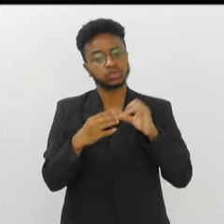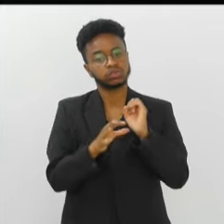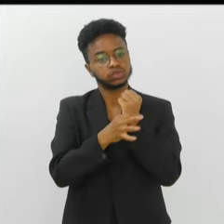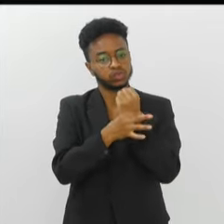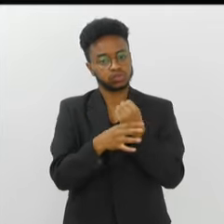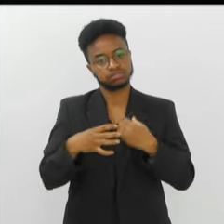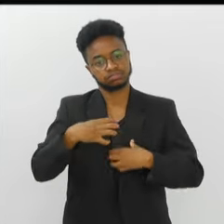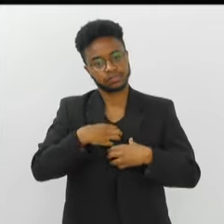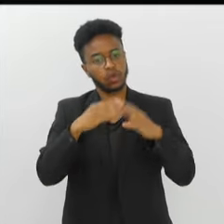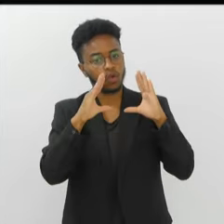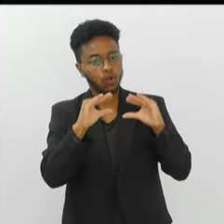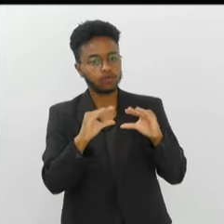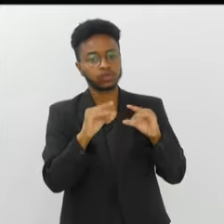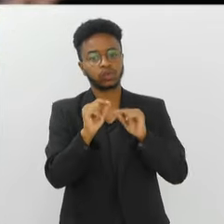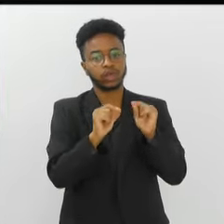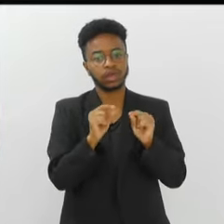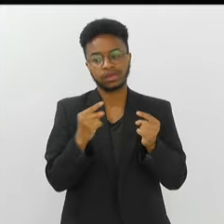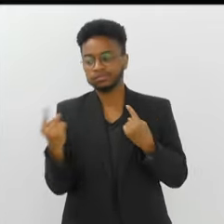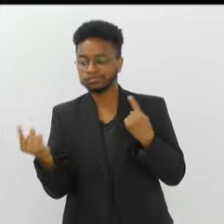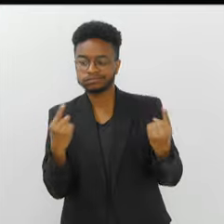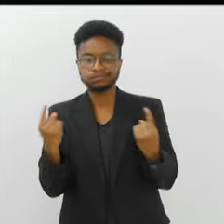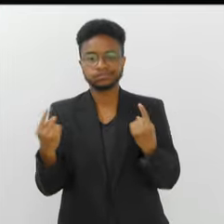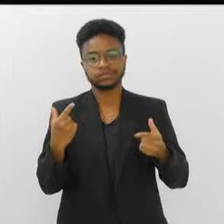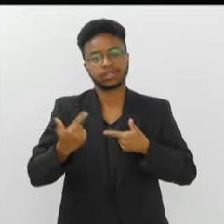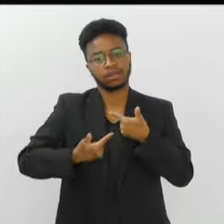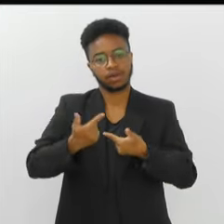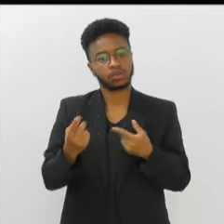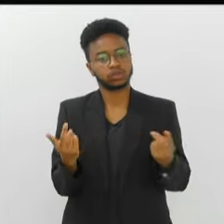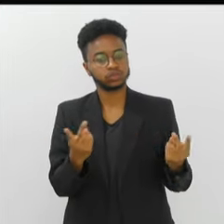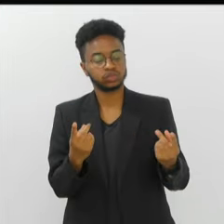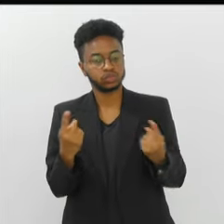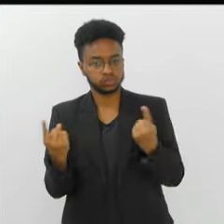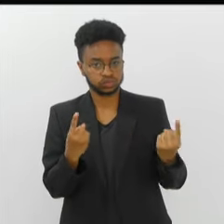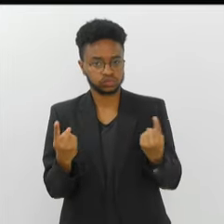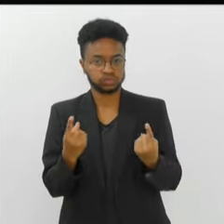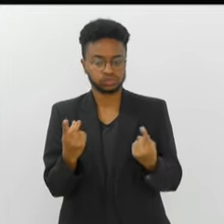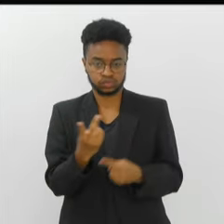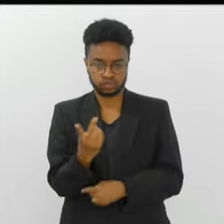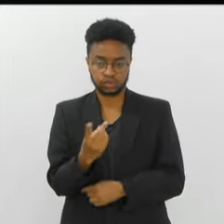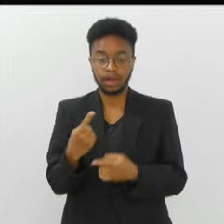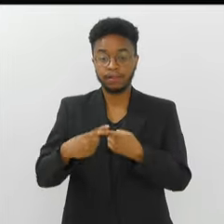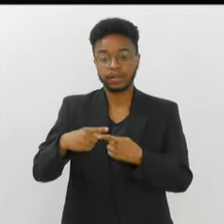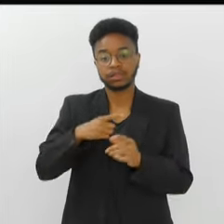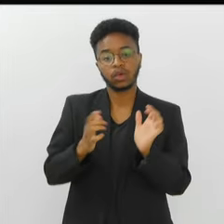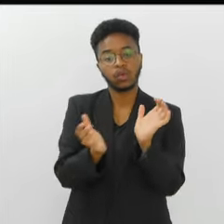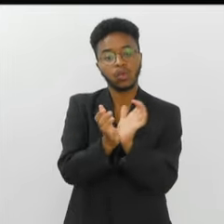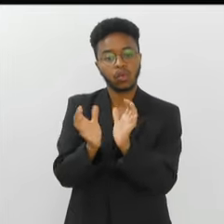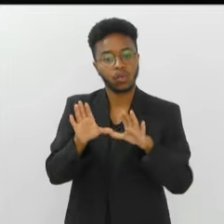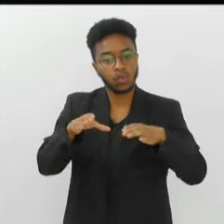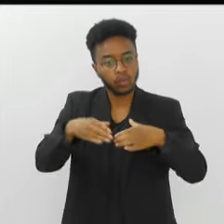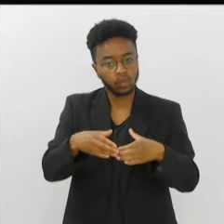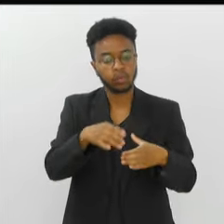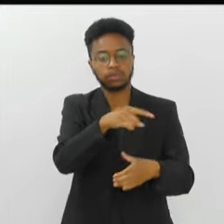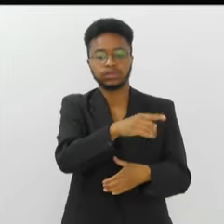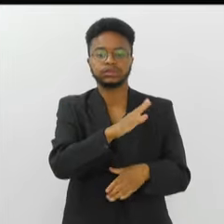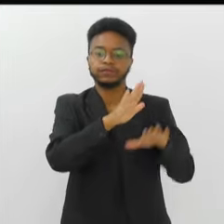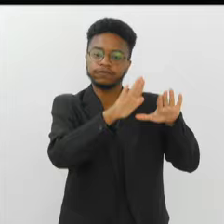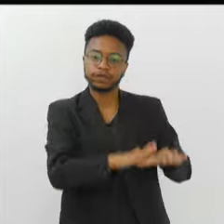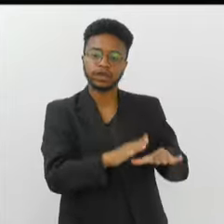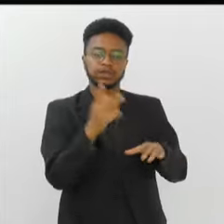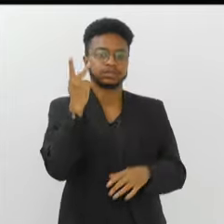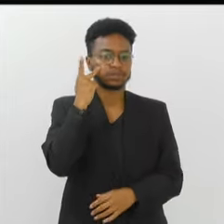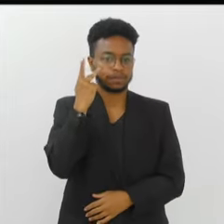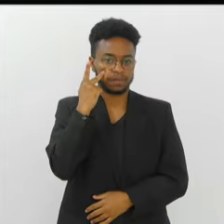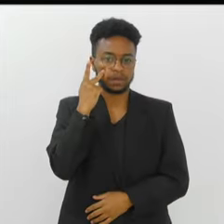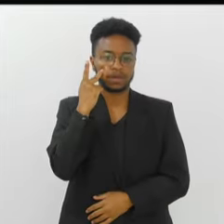senti seguro em conciliar os dois carnavais por ter um grupo de pessoas que está em São Paulo,